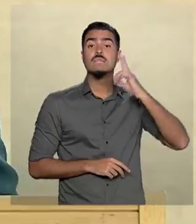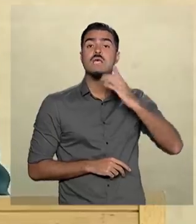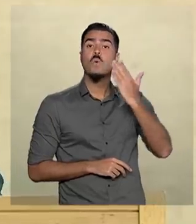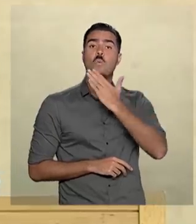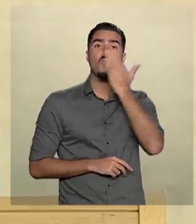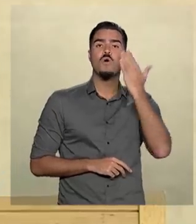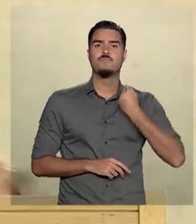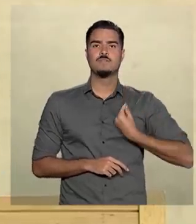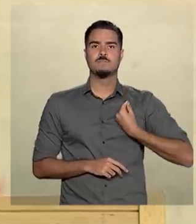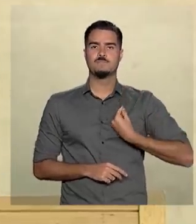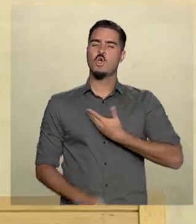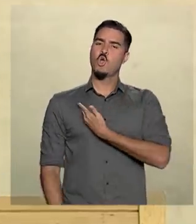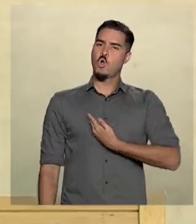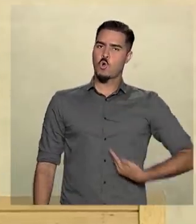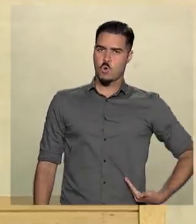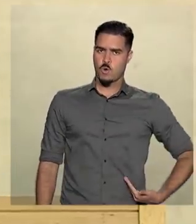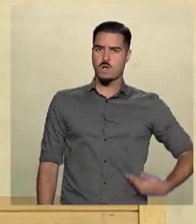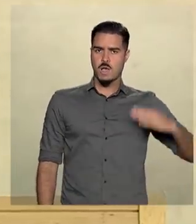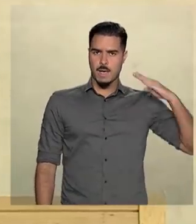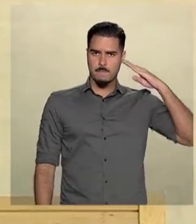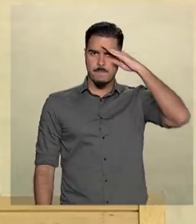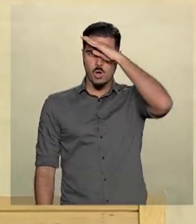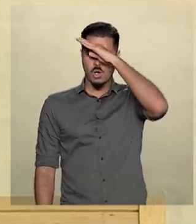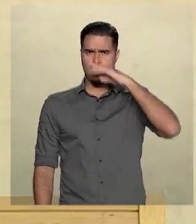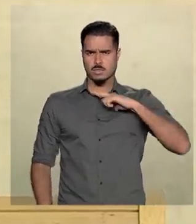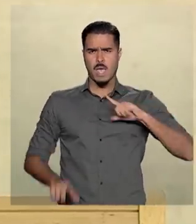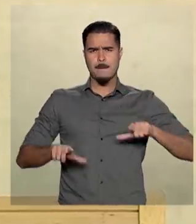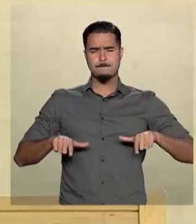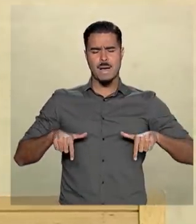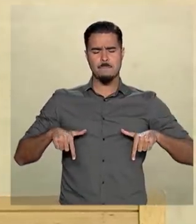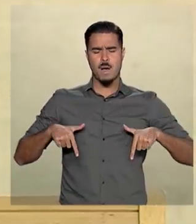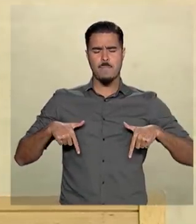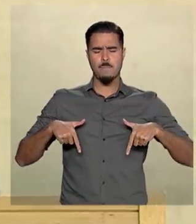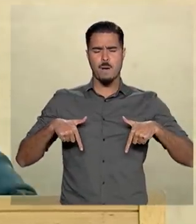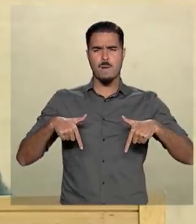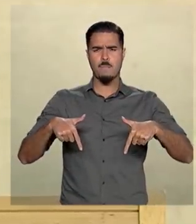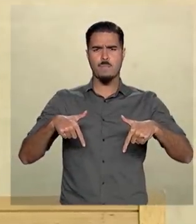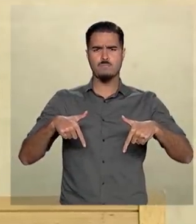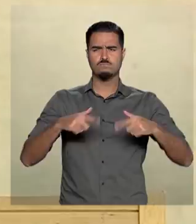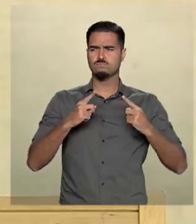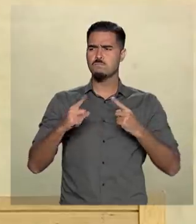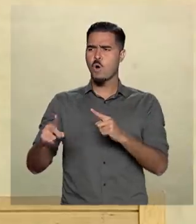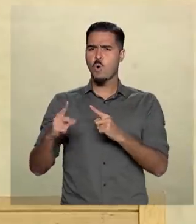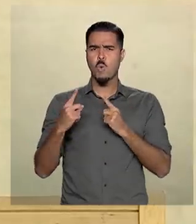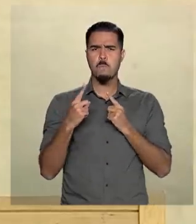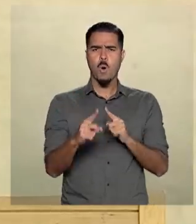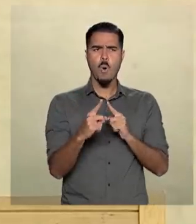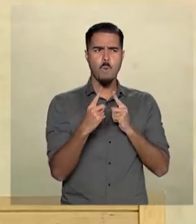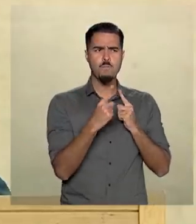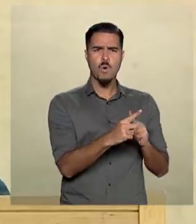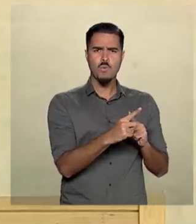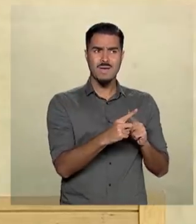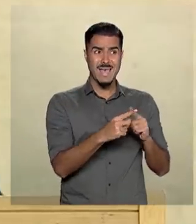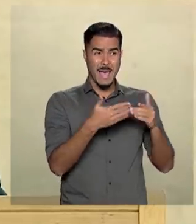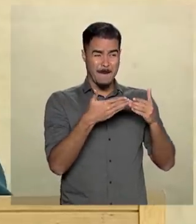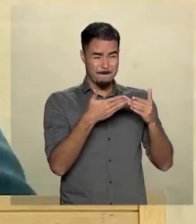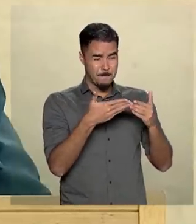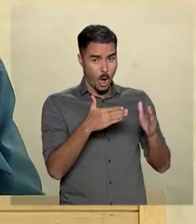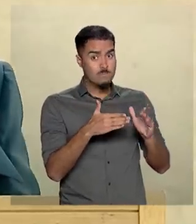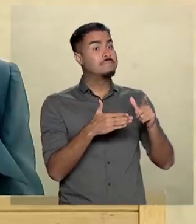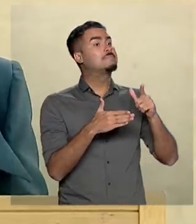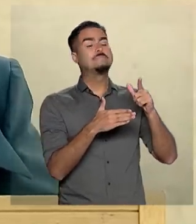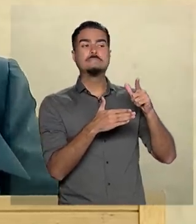governo Bolsonaro tem autuado para responder de forma firme a essa tragédia e evitar que